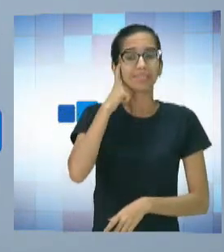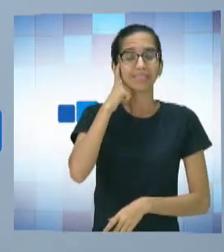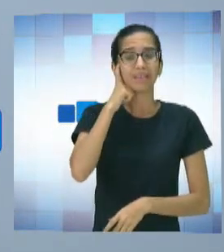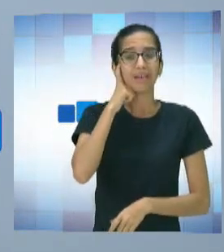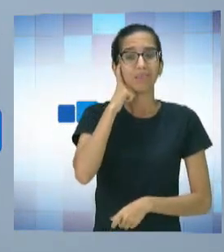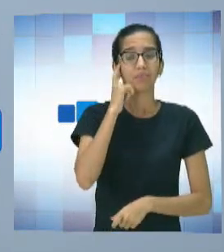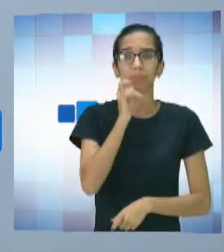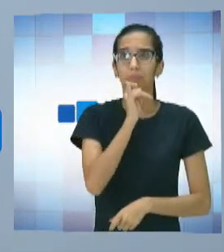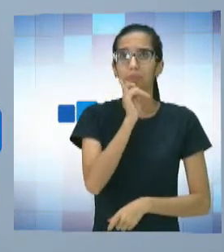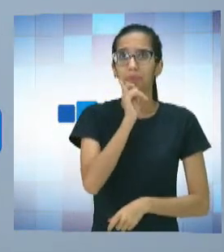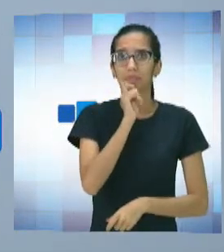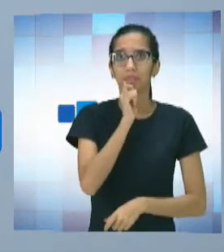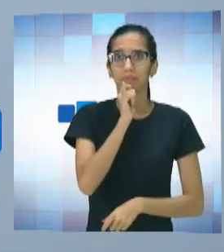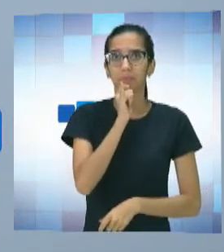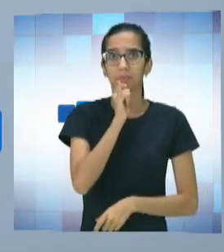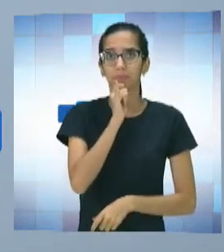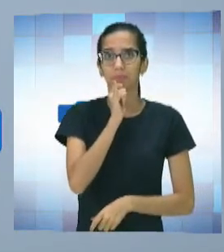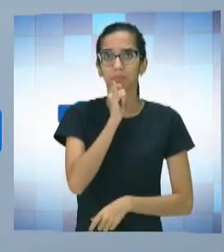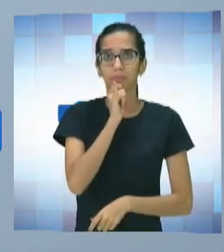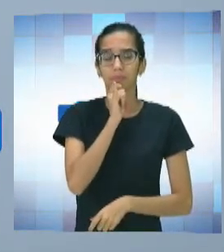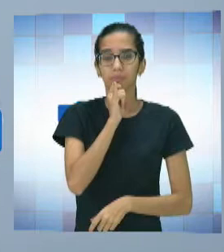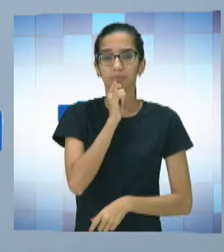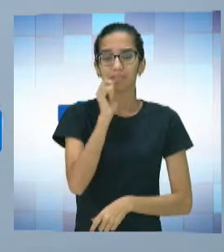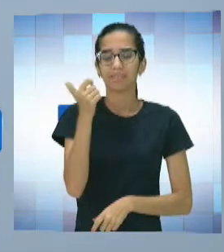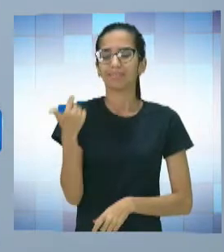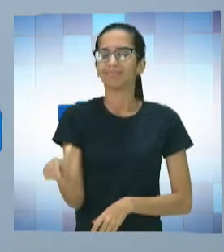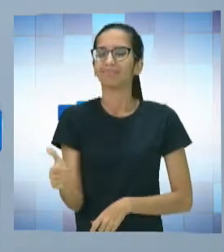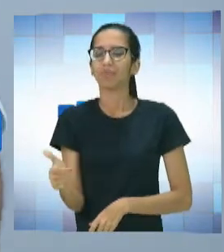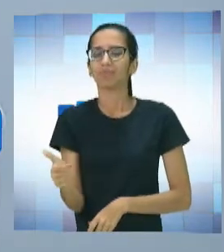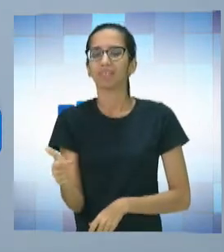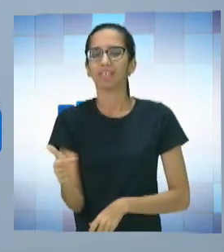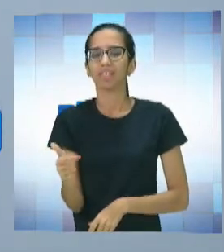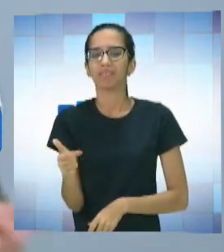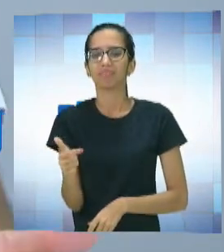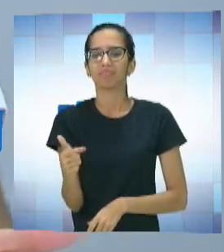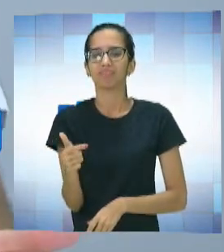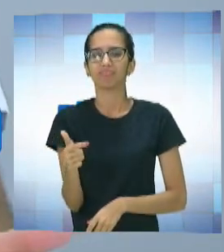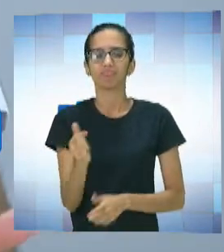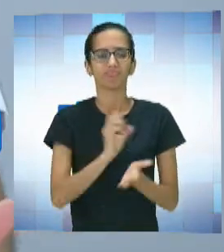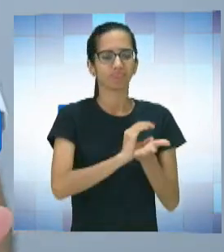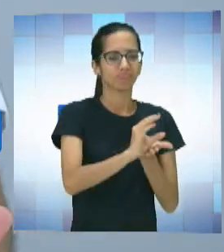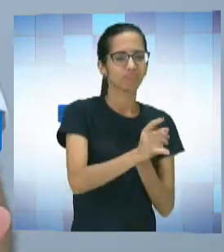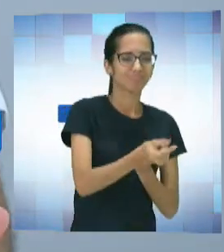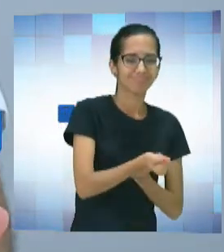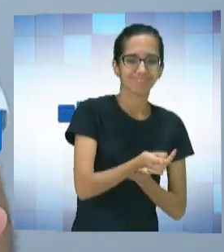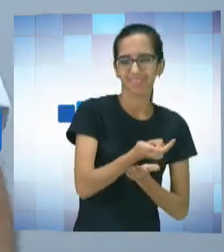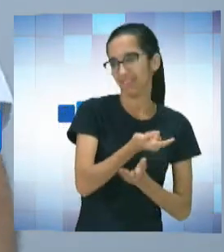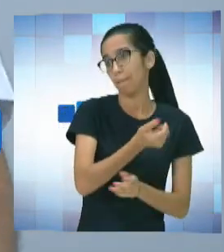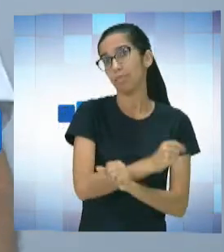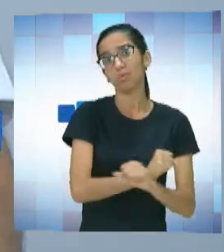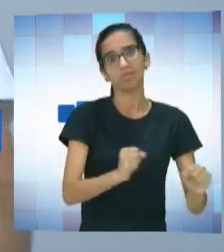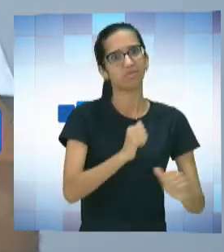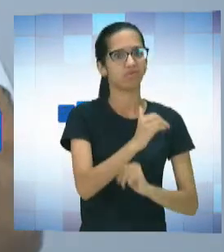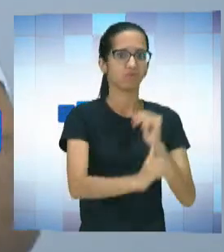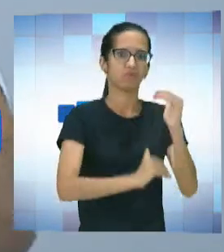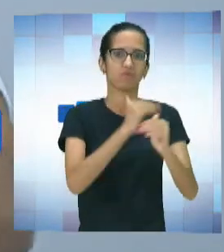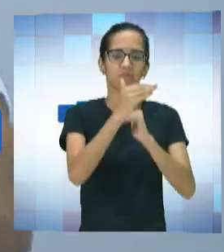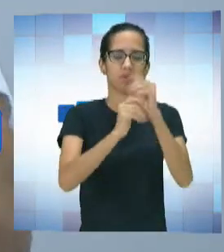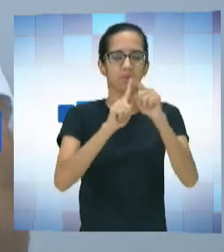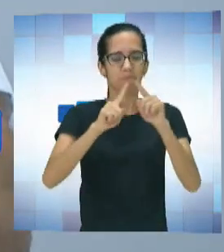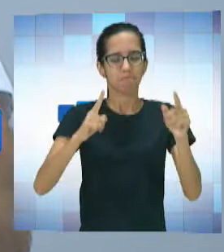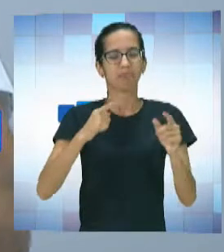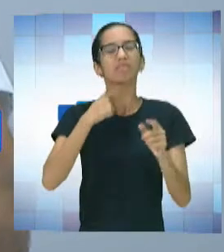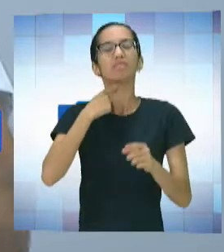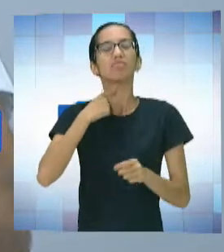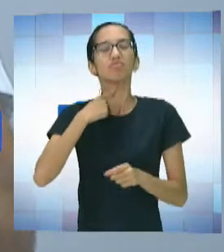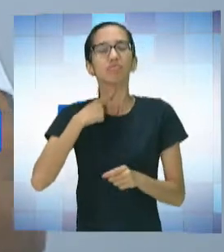de não ter recurso, nós não tínhamos desenvolvimento dentro do projeto. Mas a força de vontade